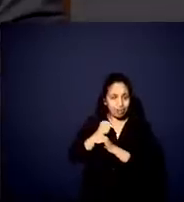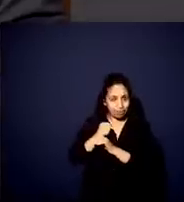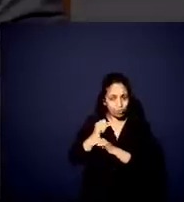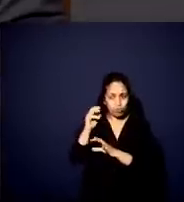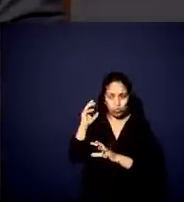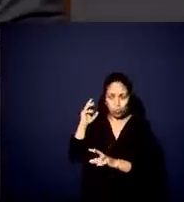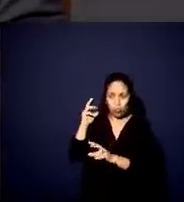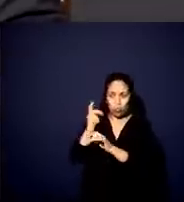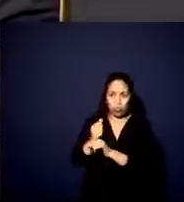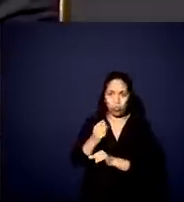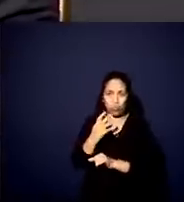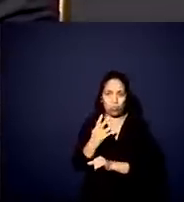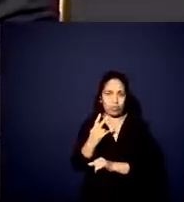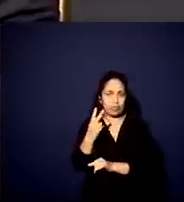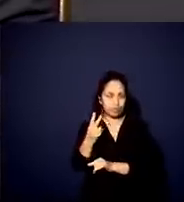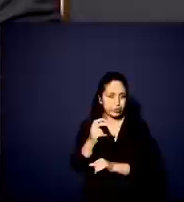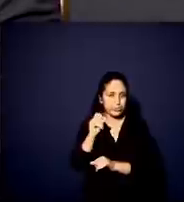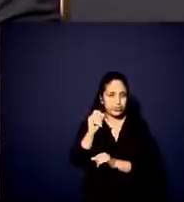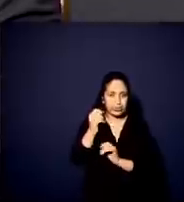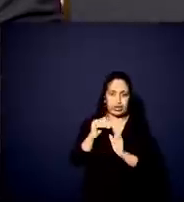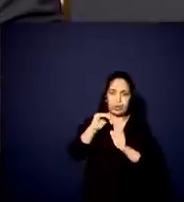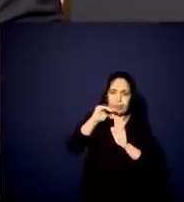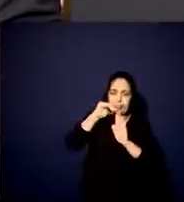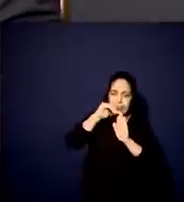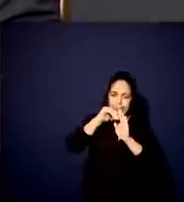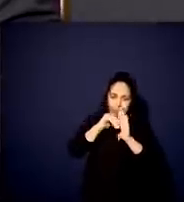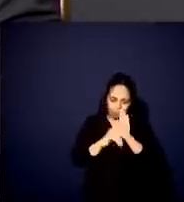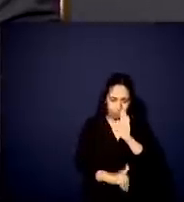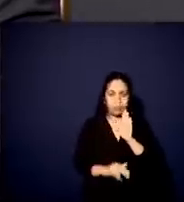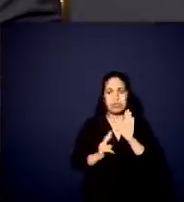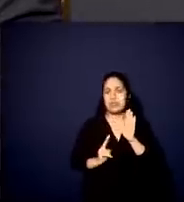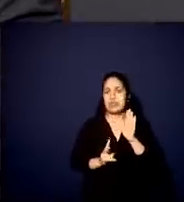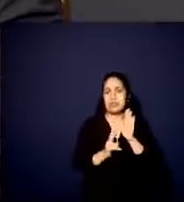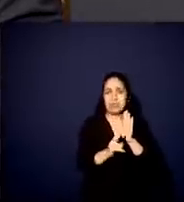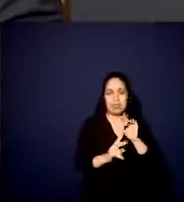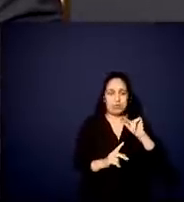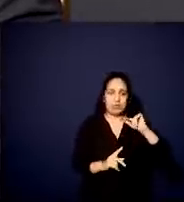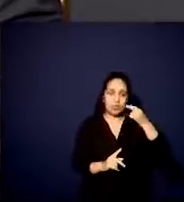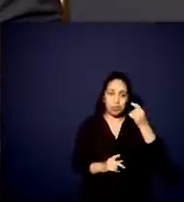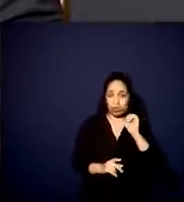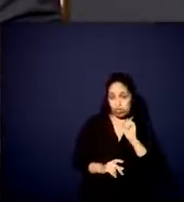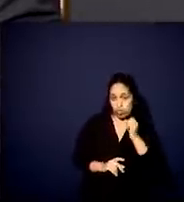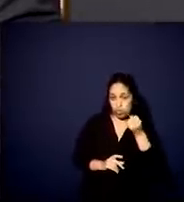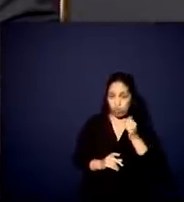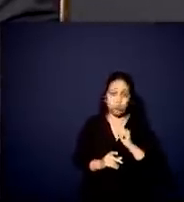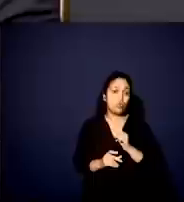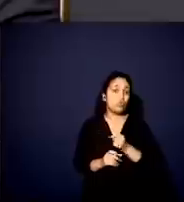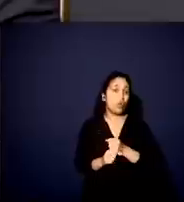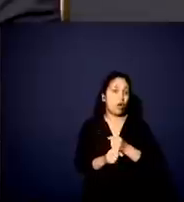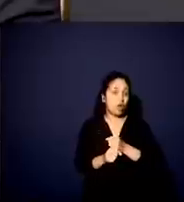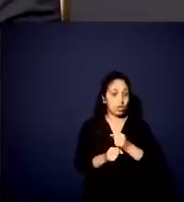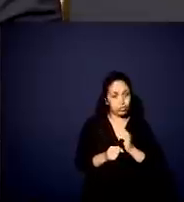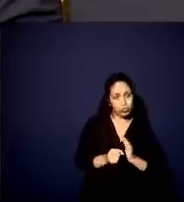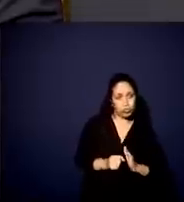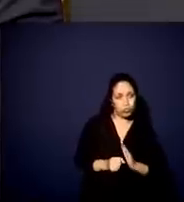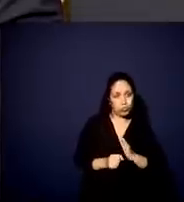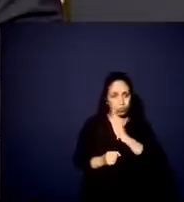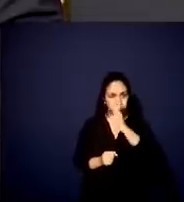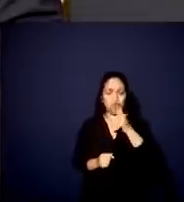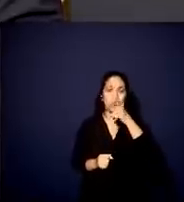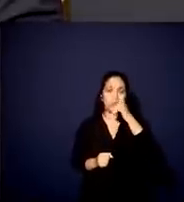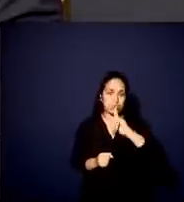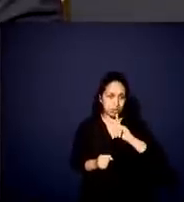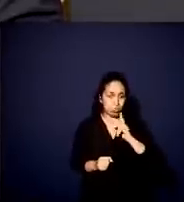o estado teve déficit nas suas contas. Em apenas oito anos, ele teve superávit, dois deles no nosso